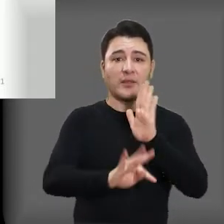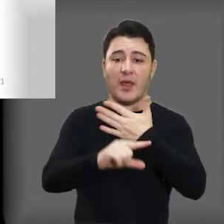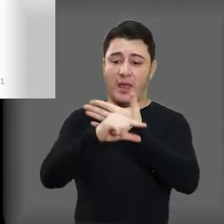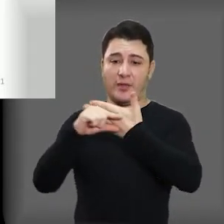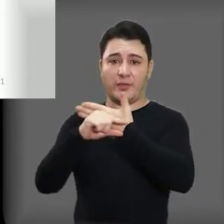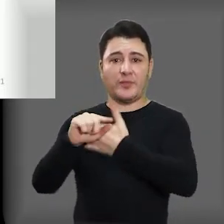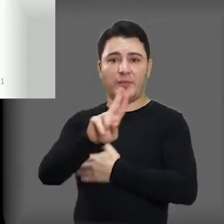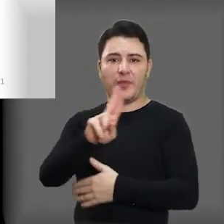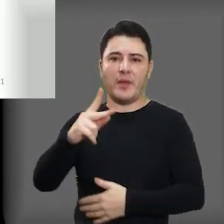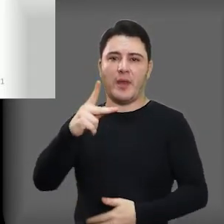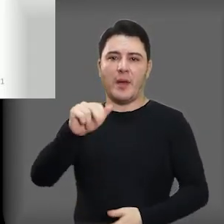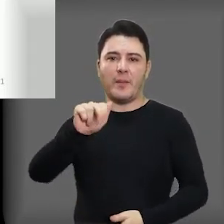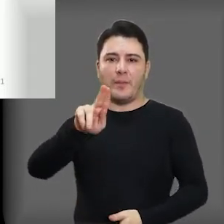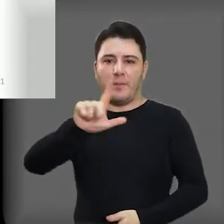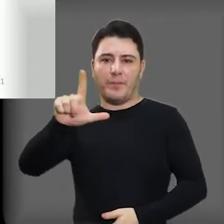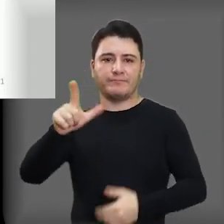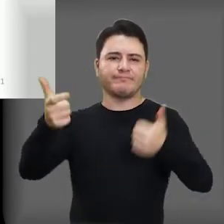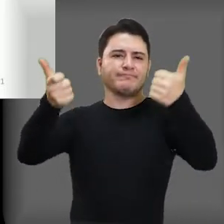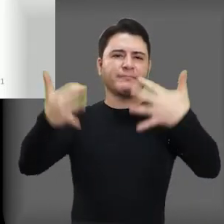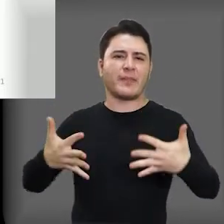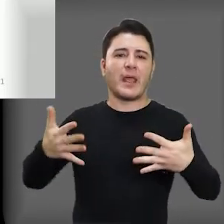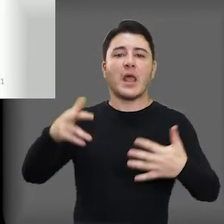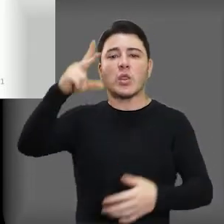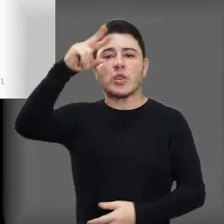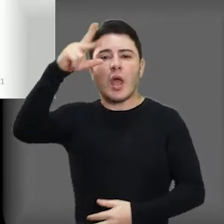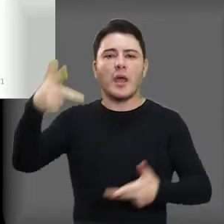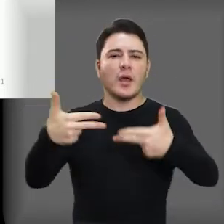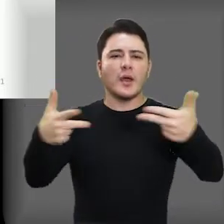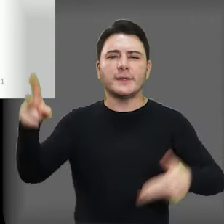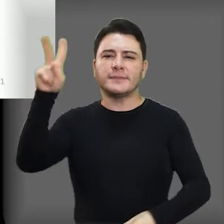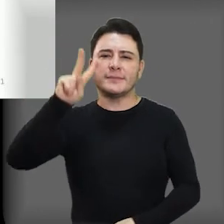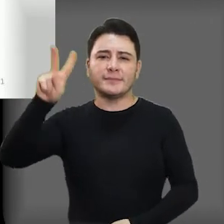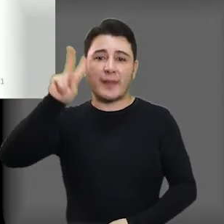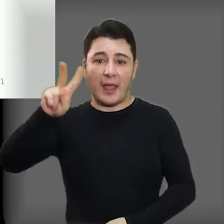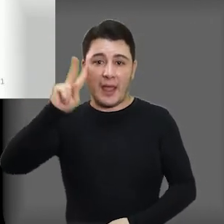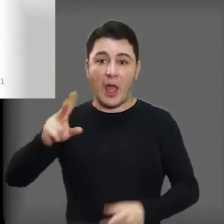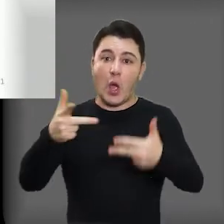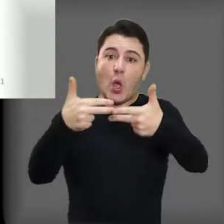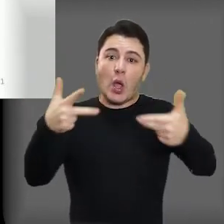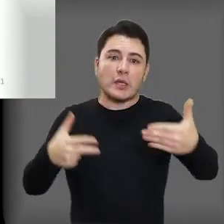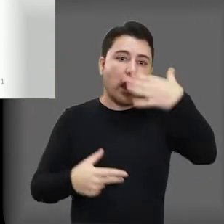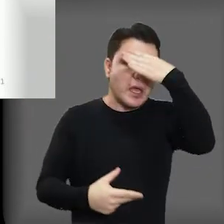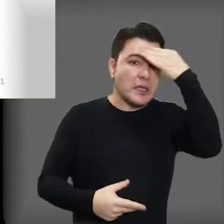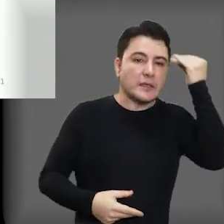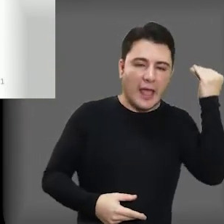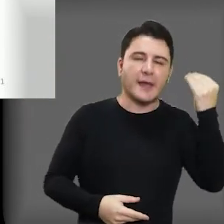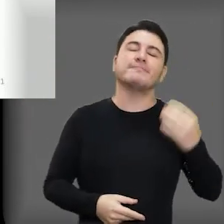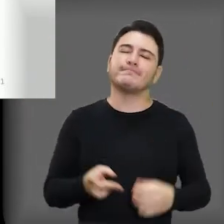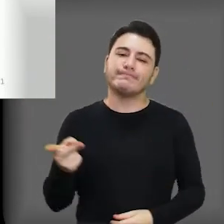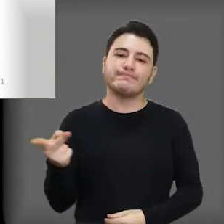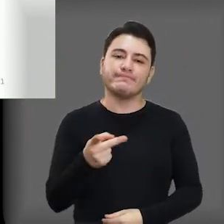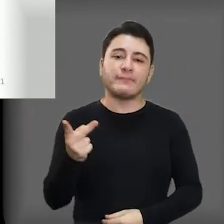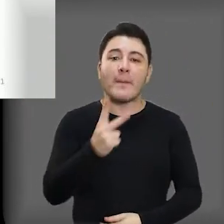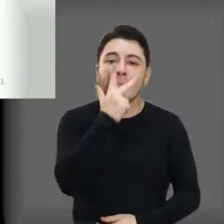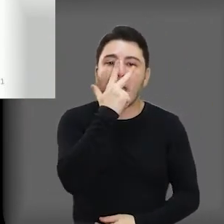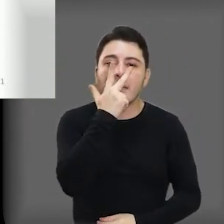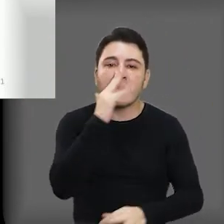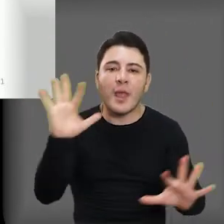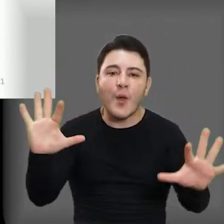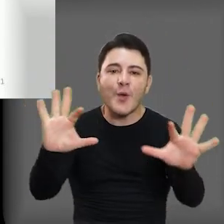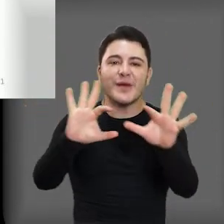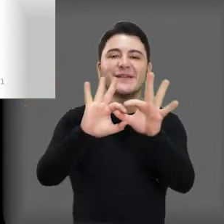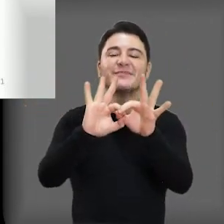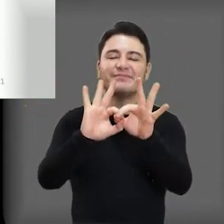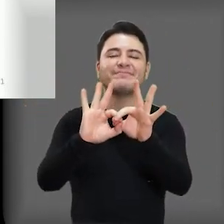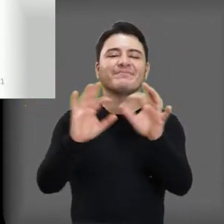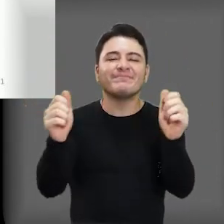Risset, ele possibilita a gente pensar que memória e esquecimento são dois lados